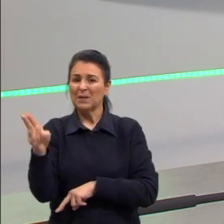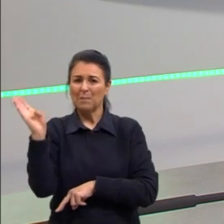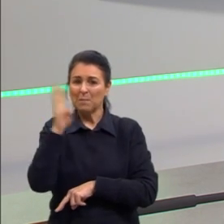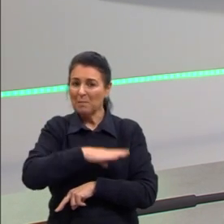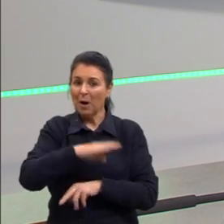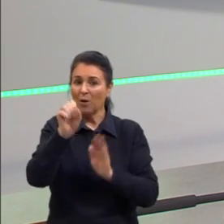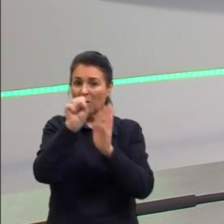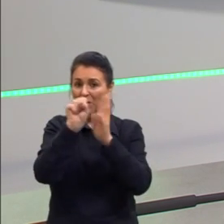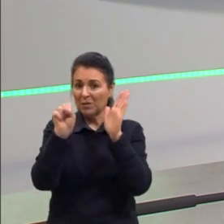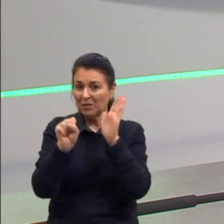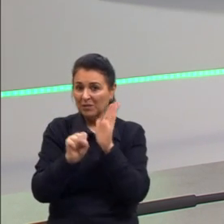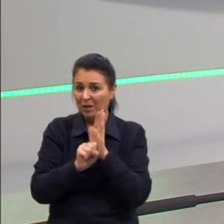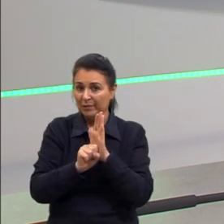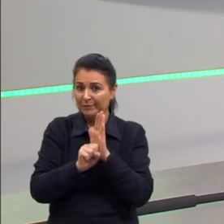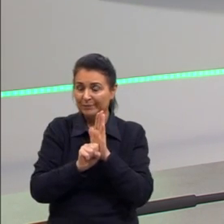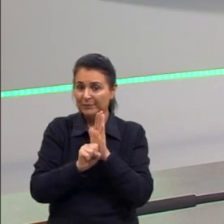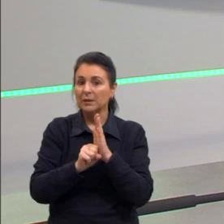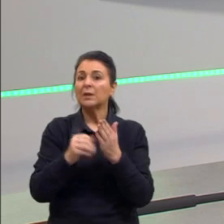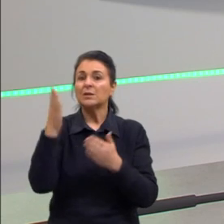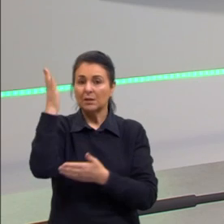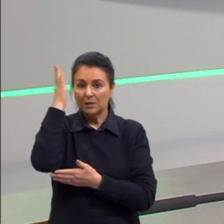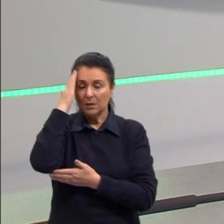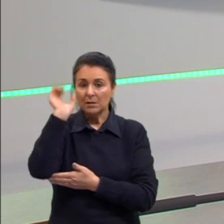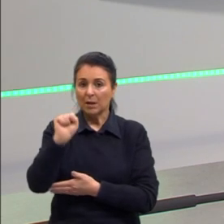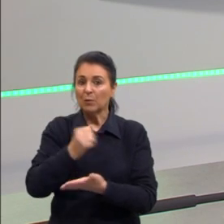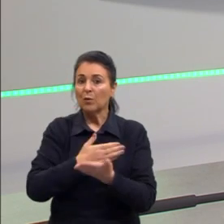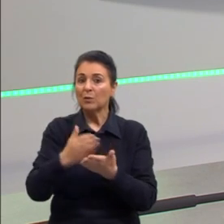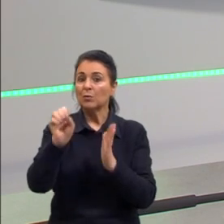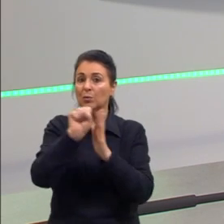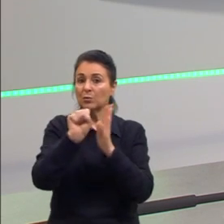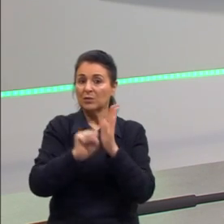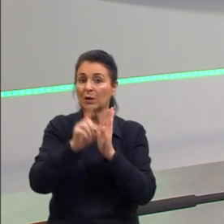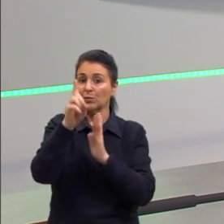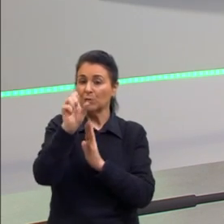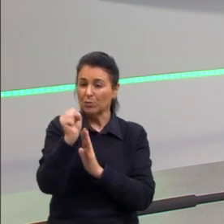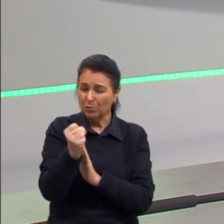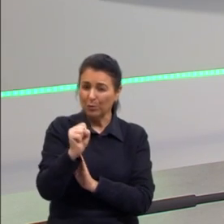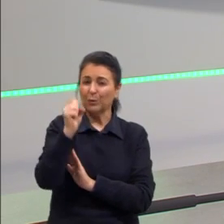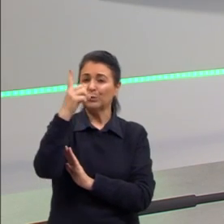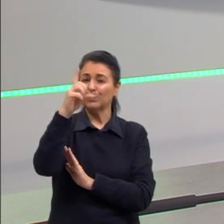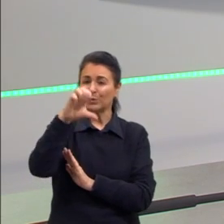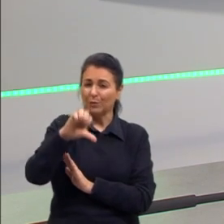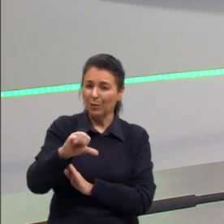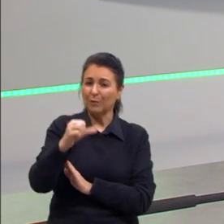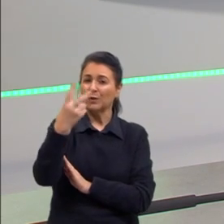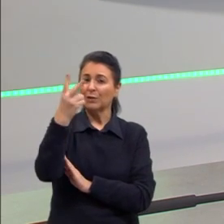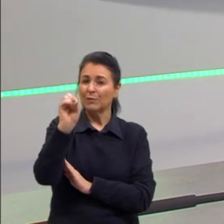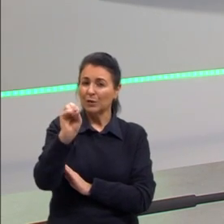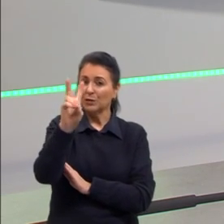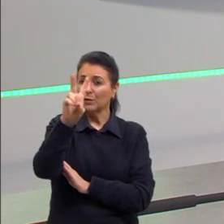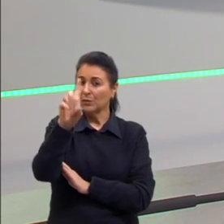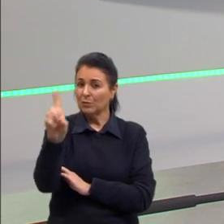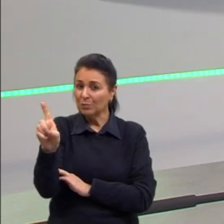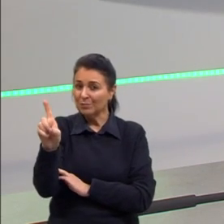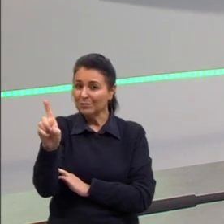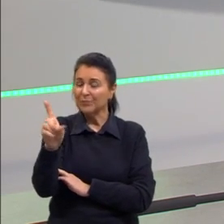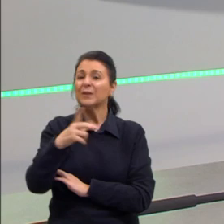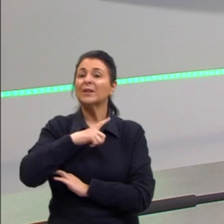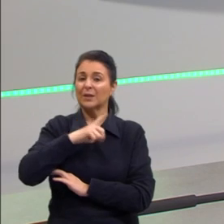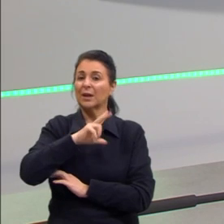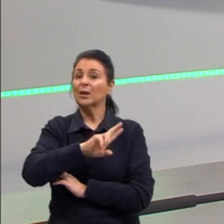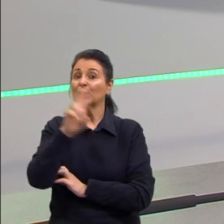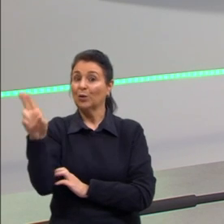do século, gente sabe que desde o século XVIII, XIX, XX, XXI, é essa questão da depressão. Então,